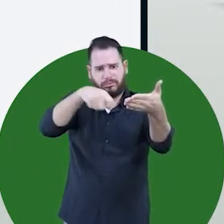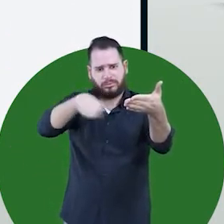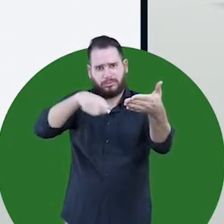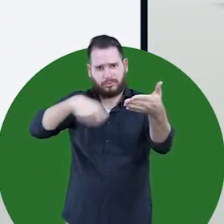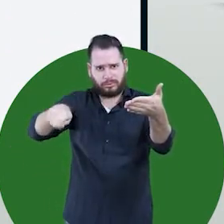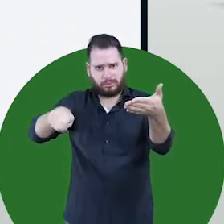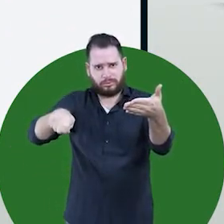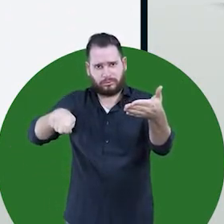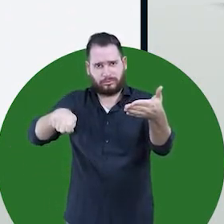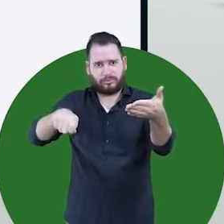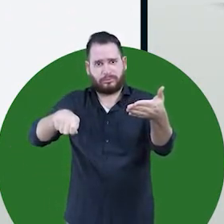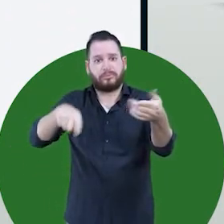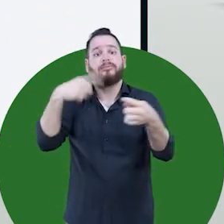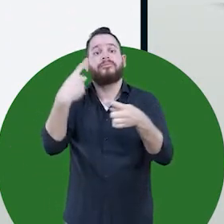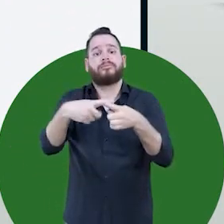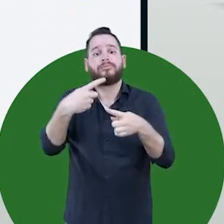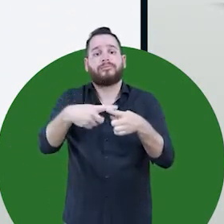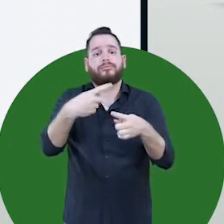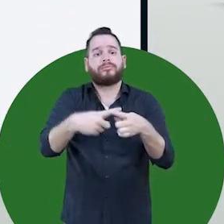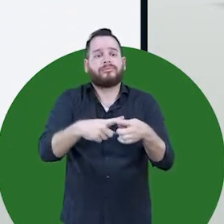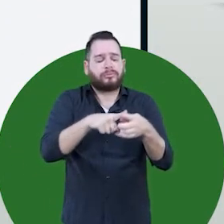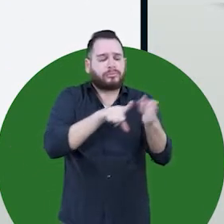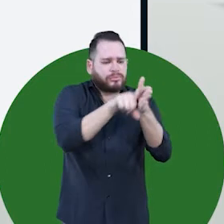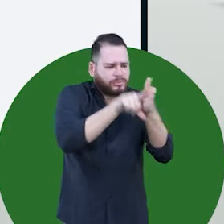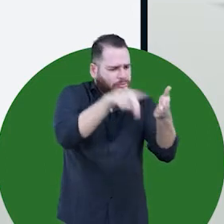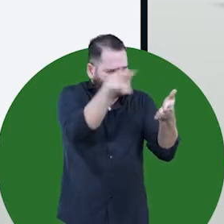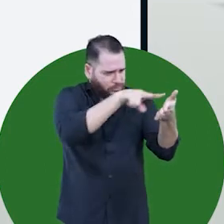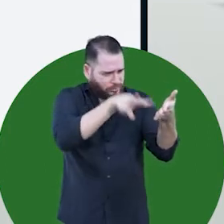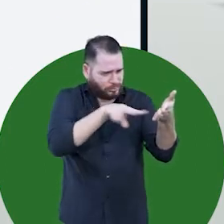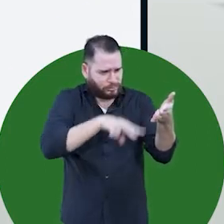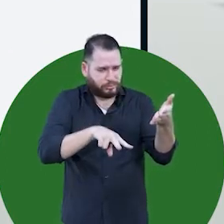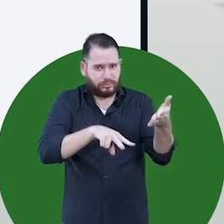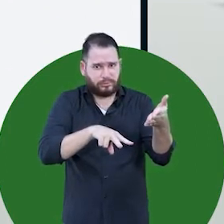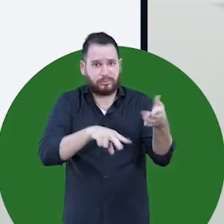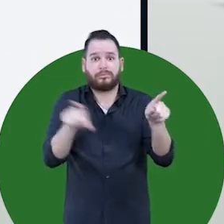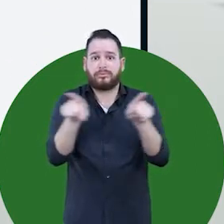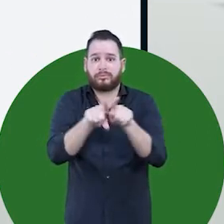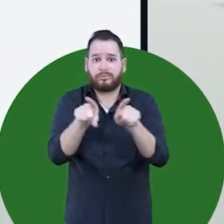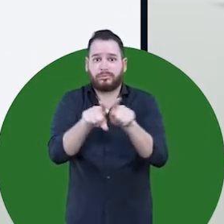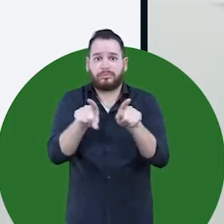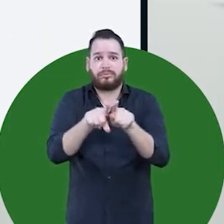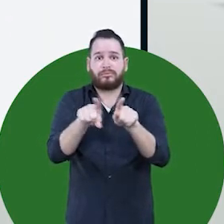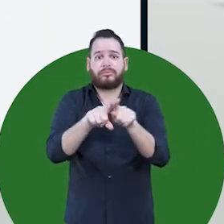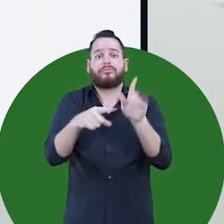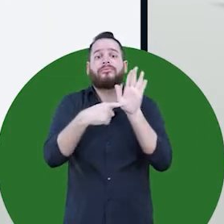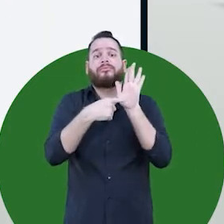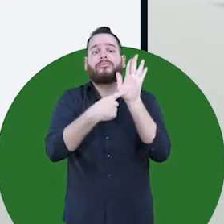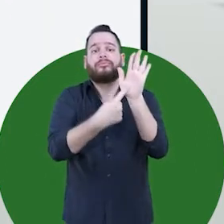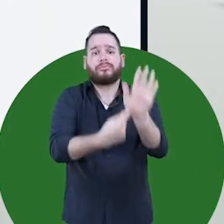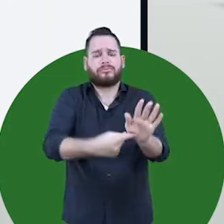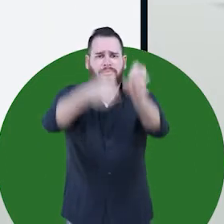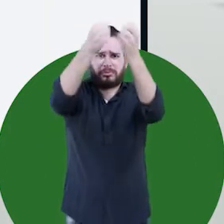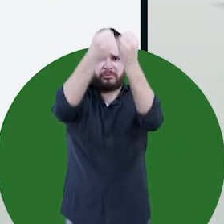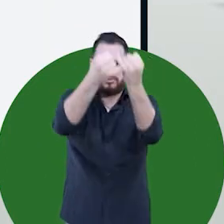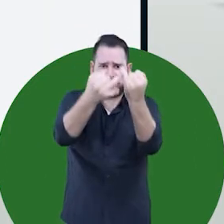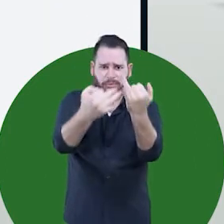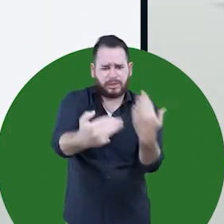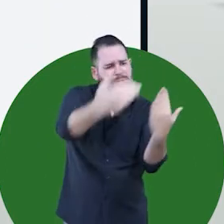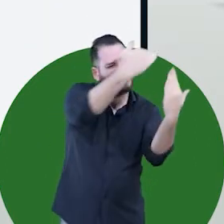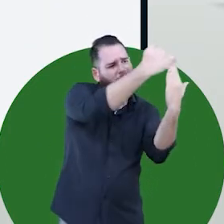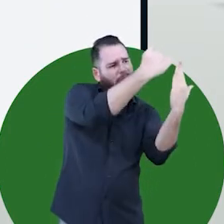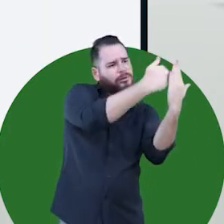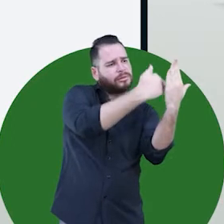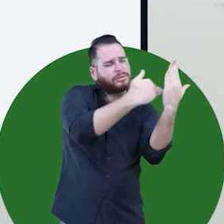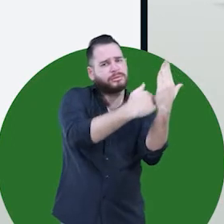maioria de X, para que possibilite a análise do caso. No formulário, você também poderá descrever, caso